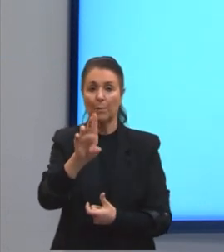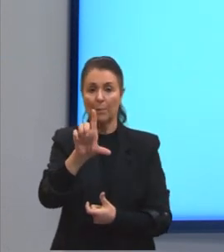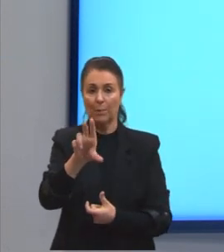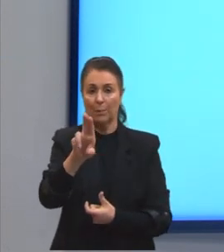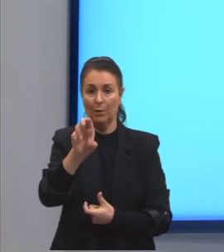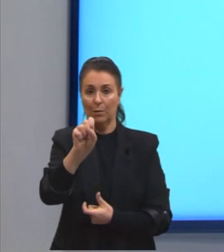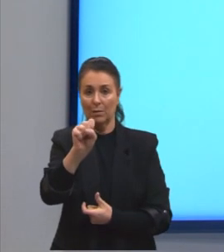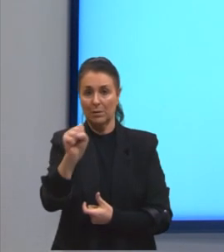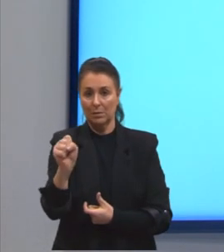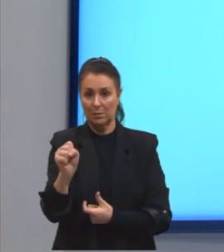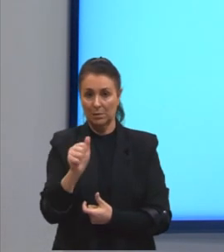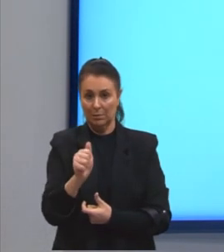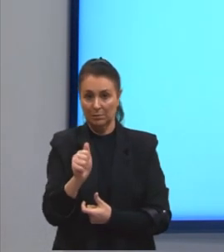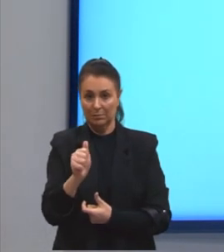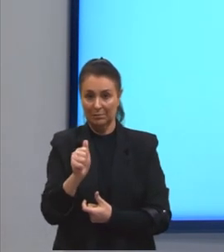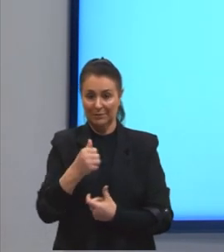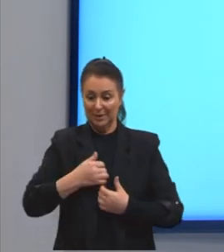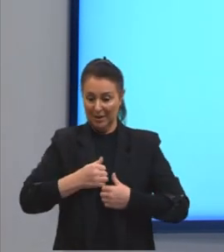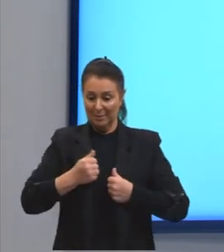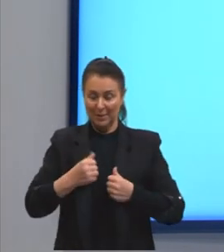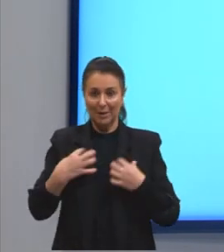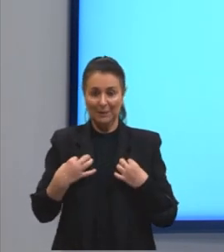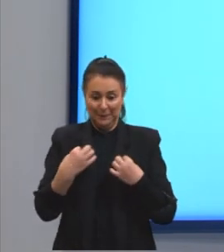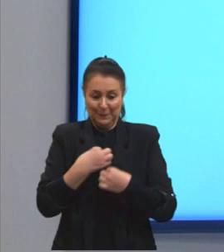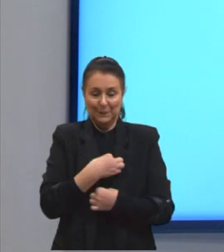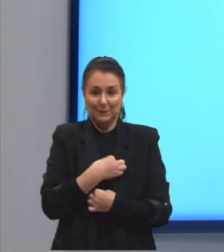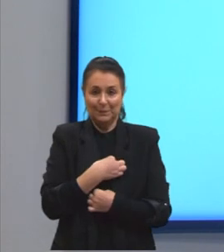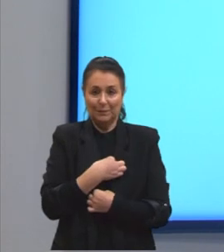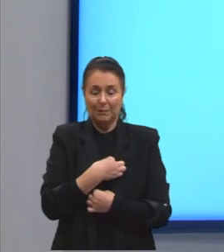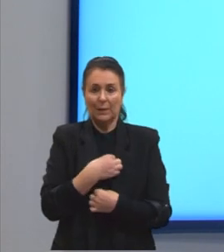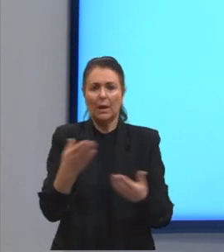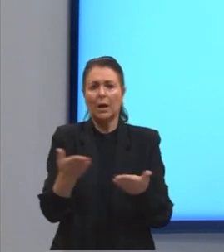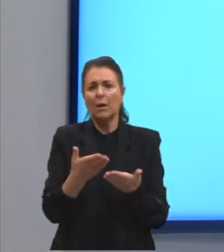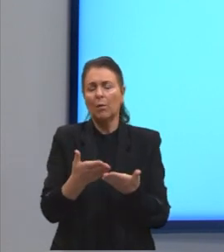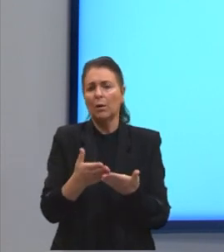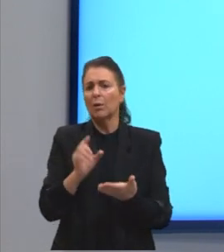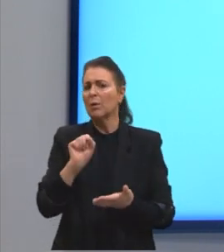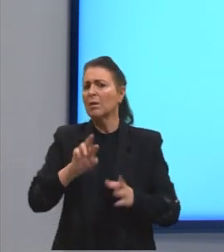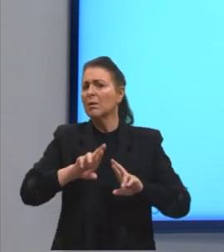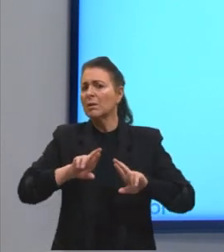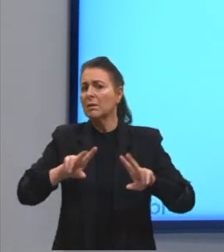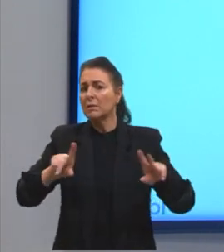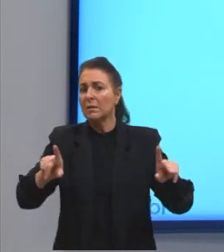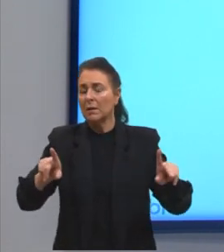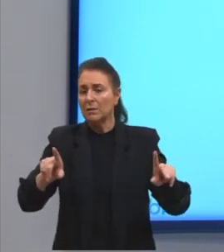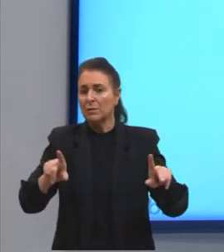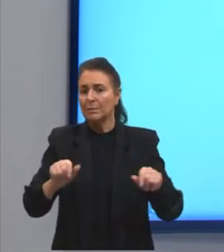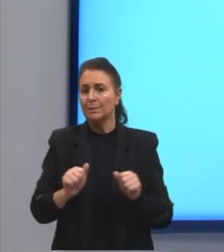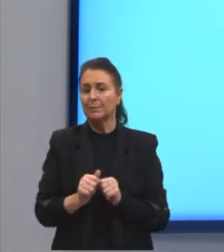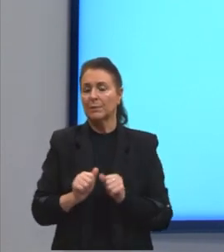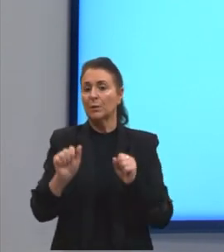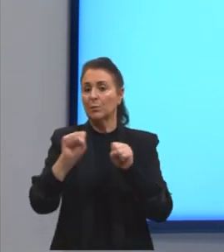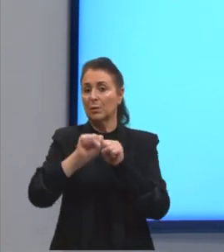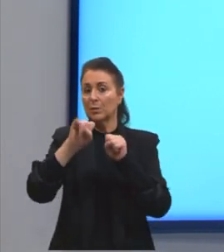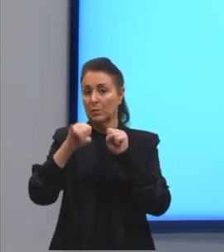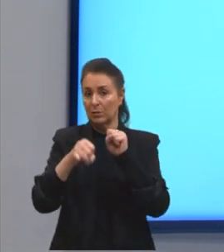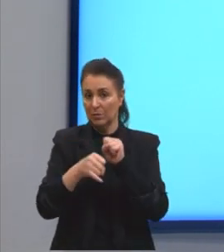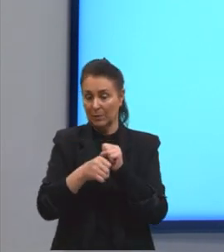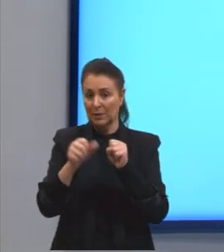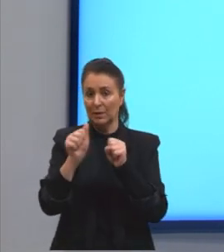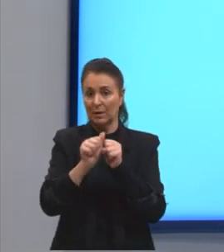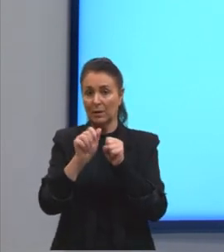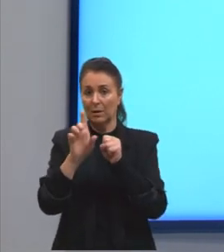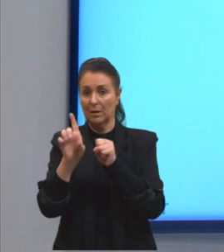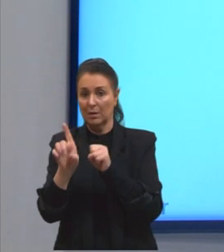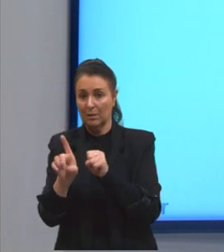adjunto adnominal. Agora, qual vai ser a diferença entre os nossos adjuntos adnominais